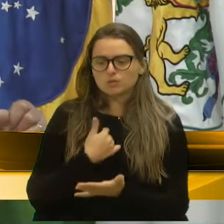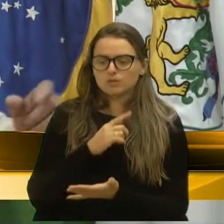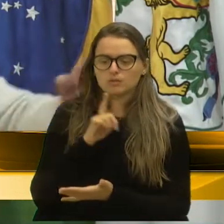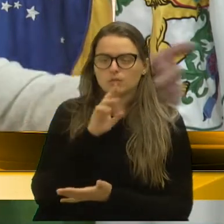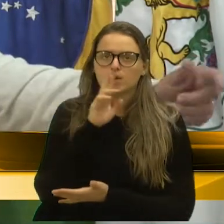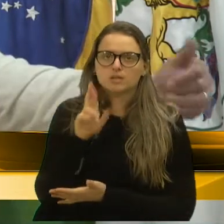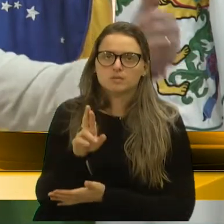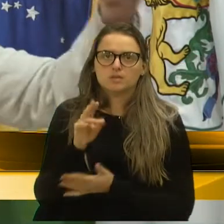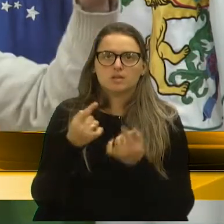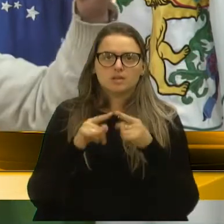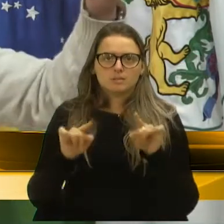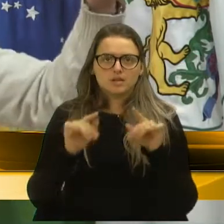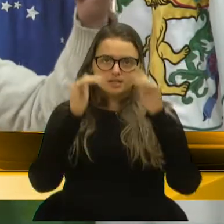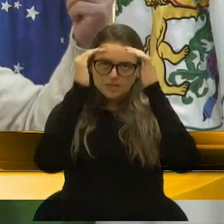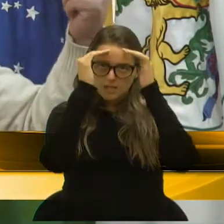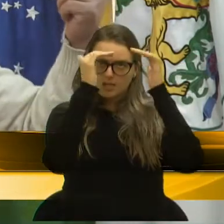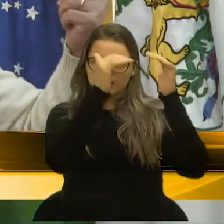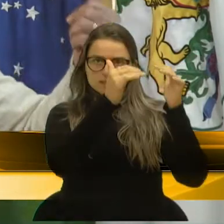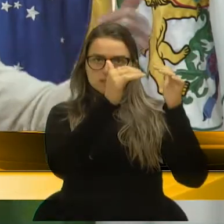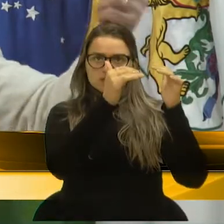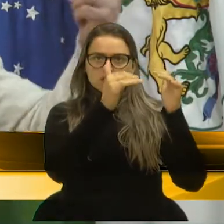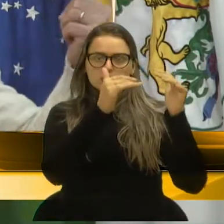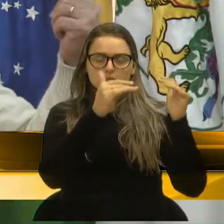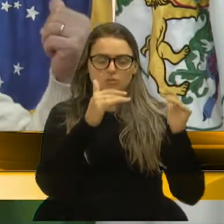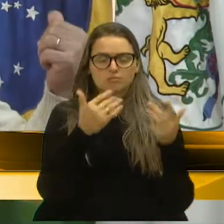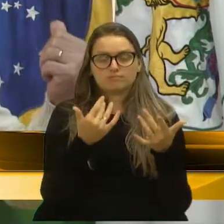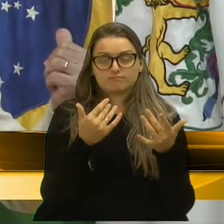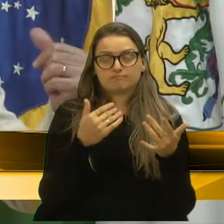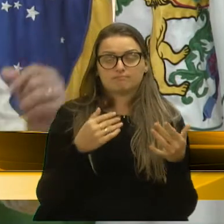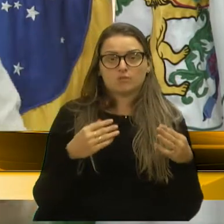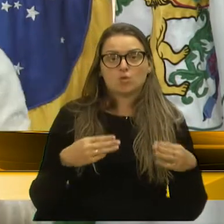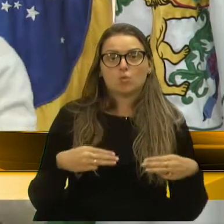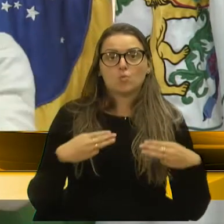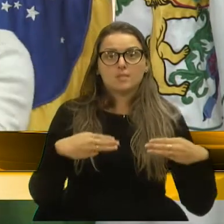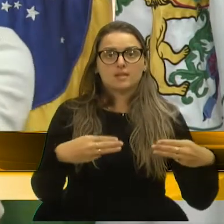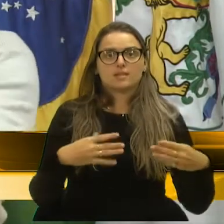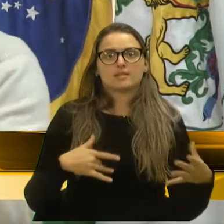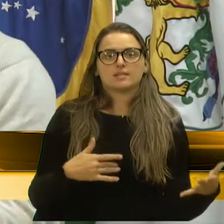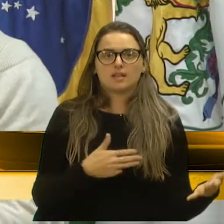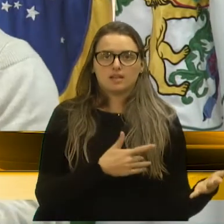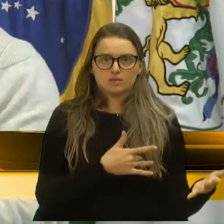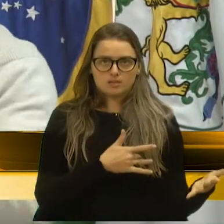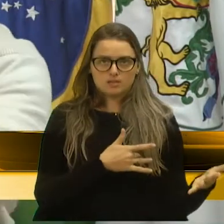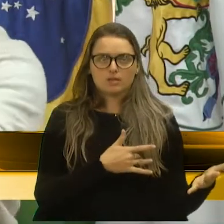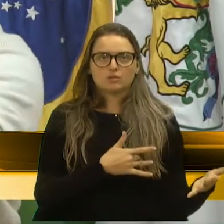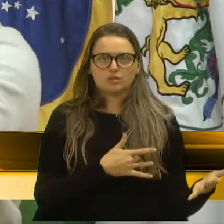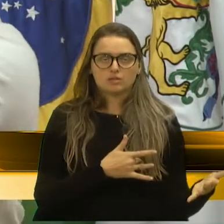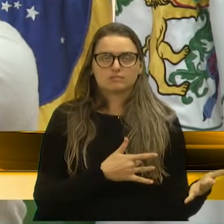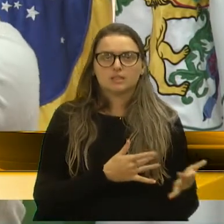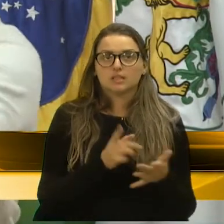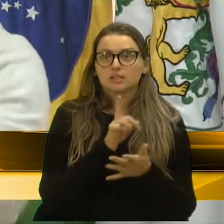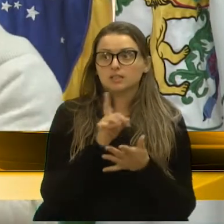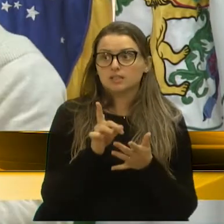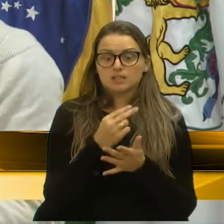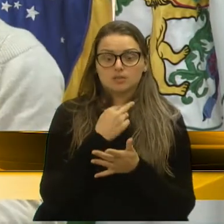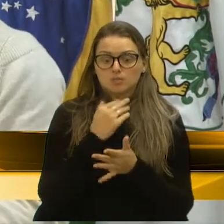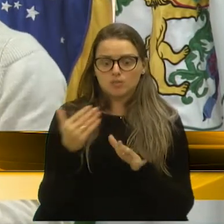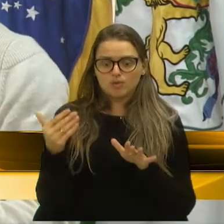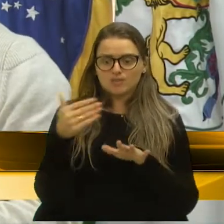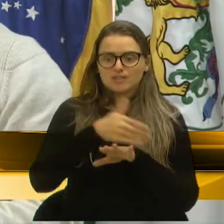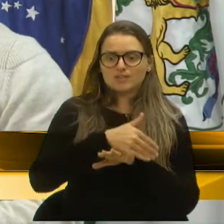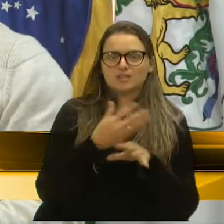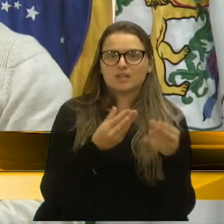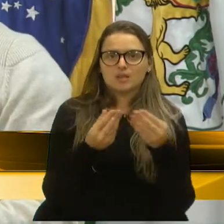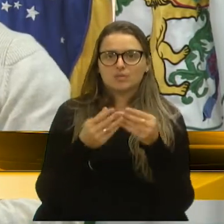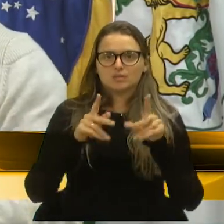assim, está respeitando o órgão da saúde que tem que ser respeitado quanto a essa epidemia, que não possibilita isso nesse